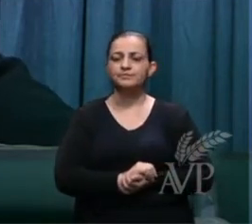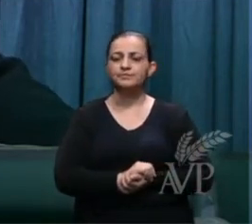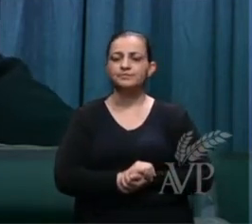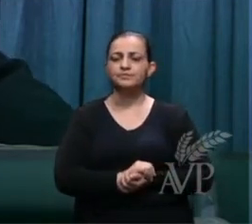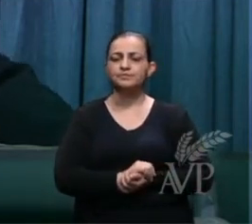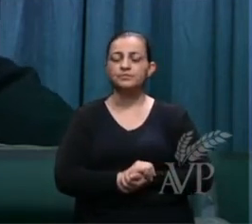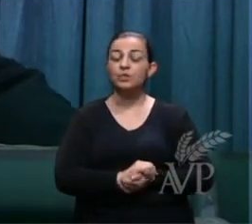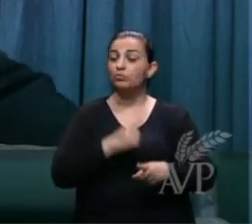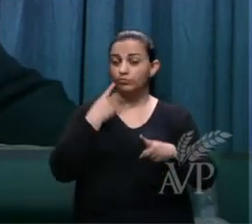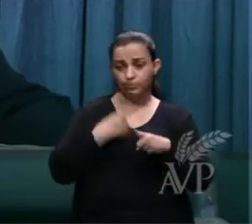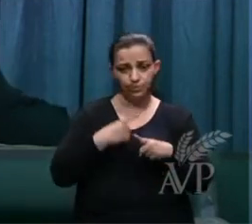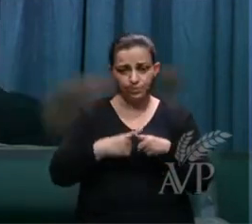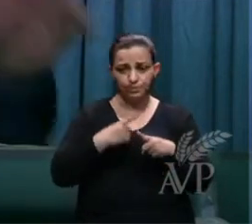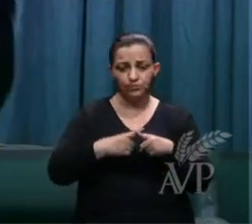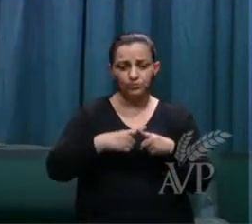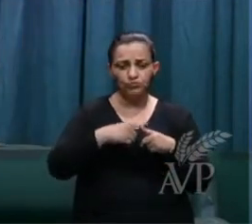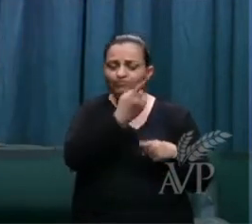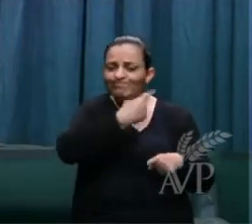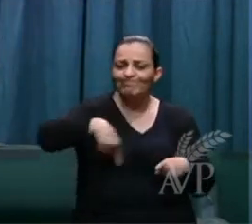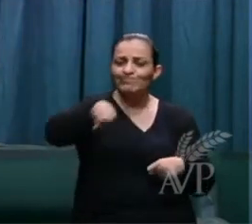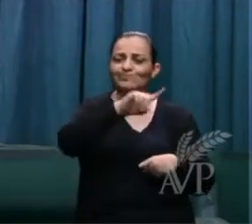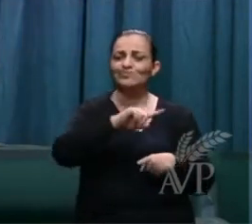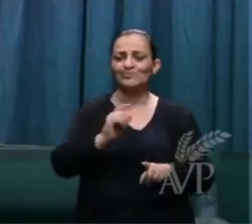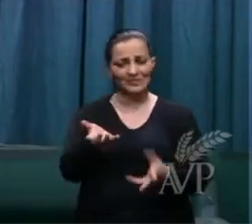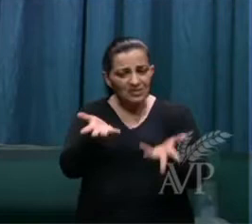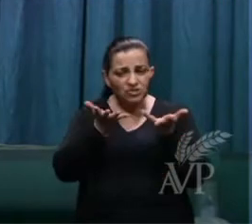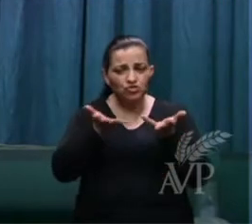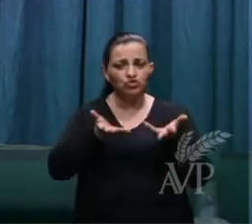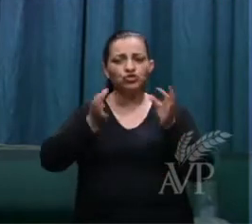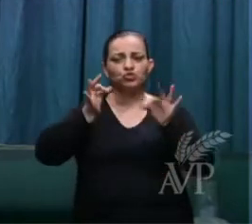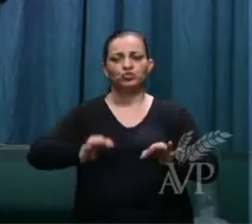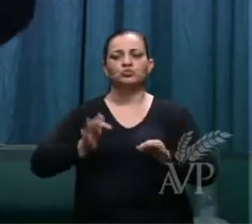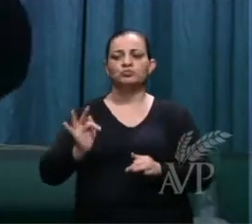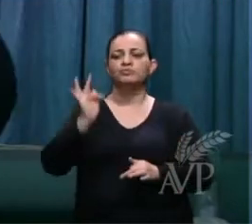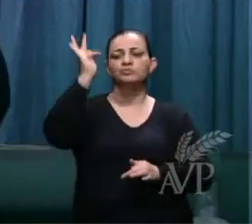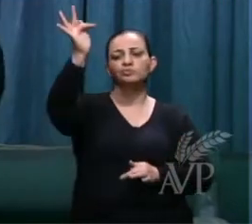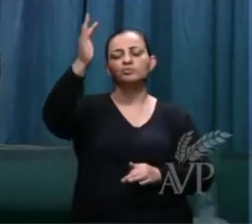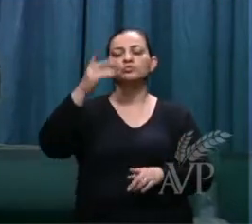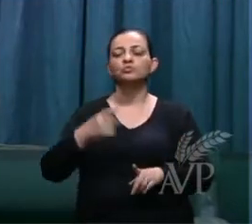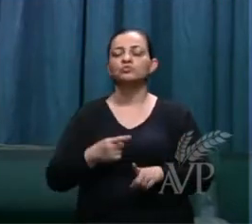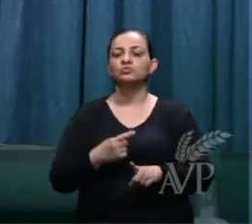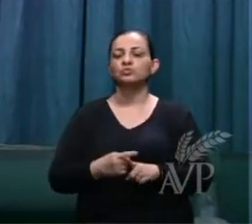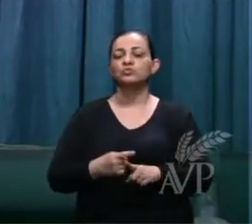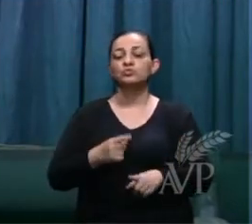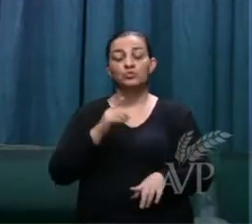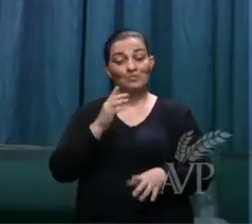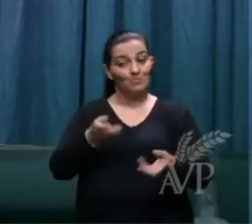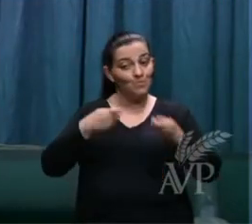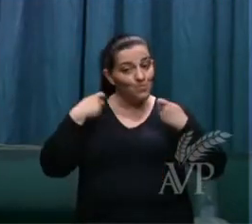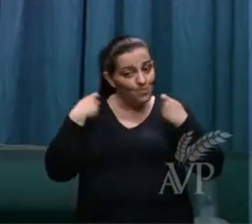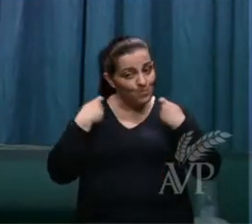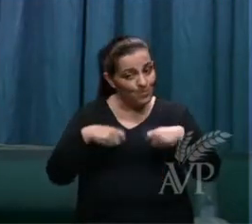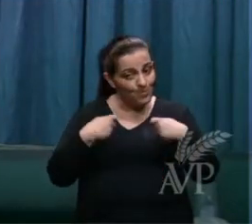porque você não quer ser julgado lá por isso é preciso